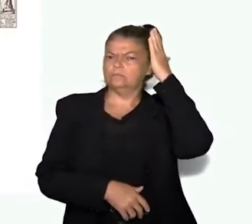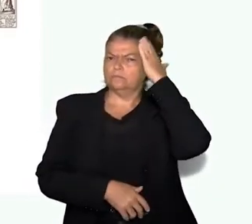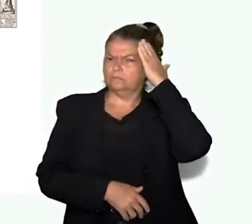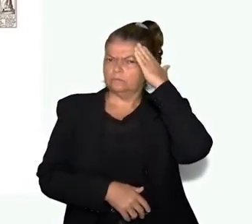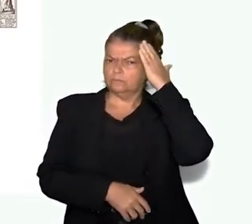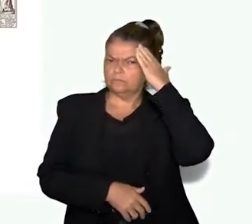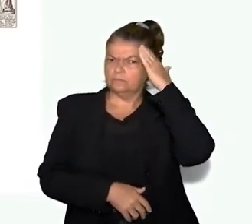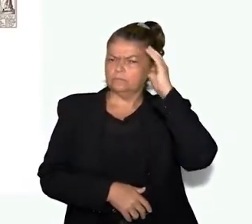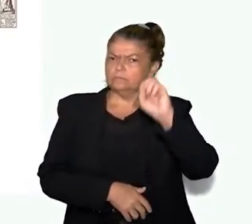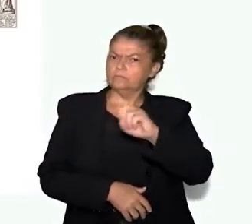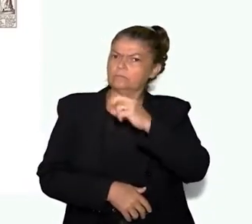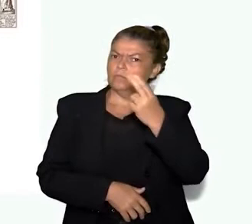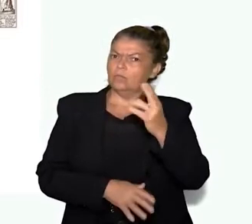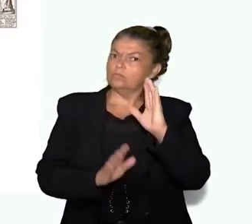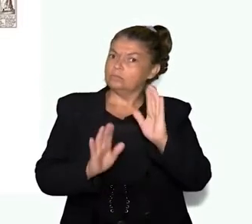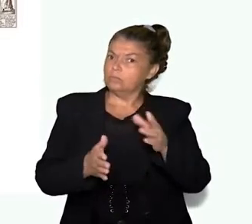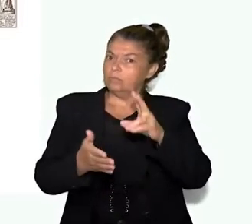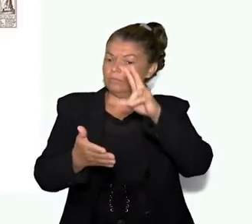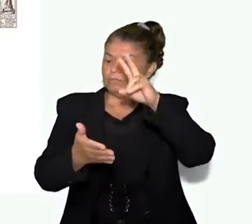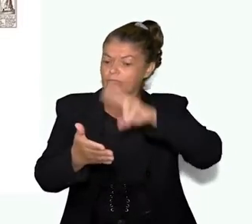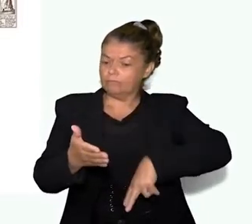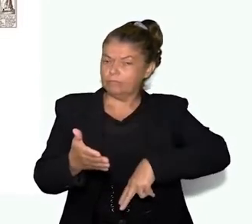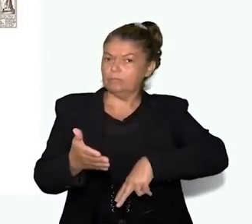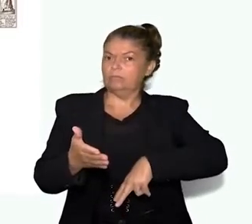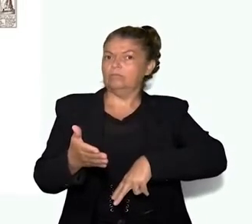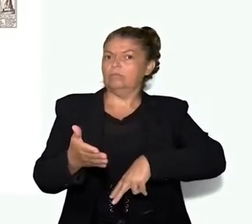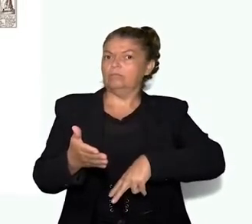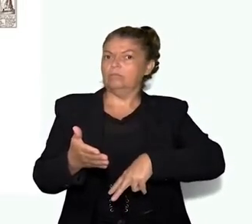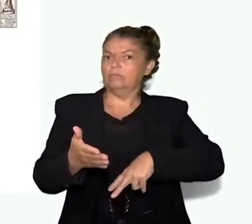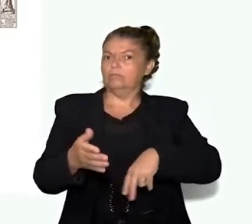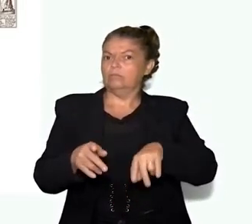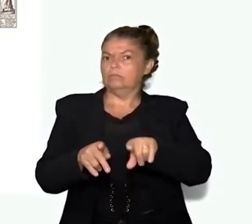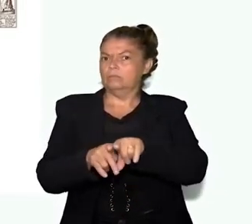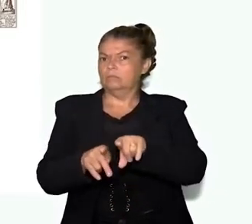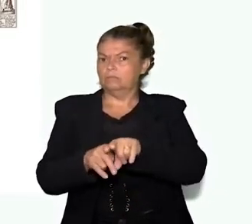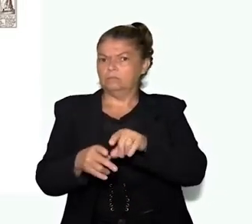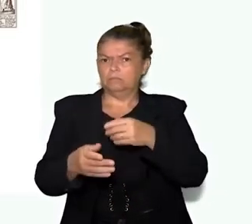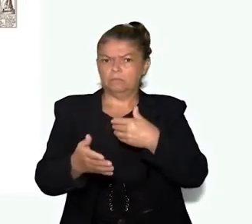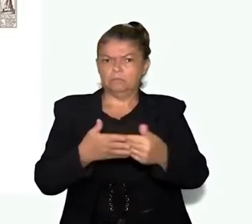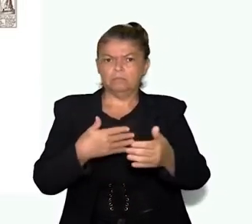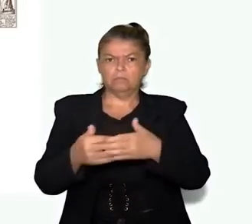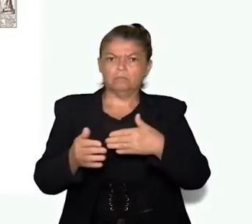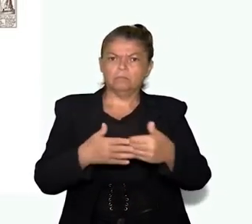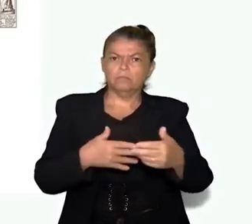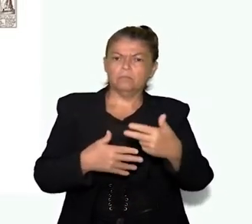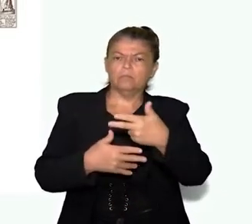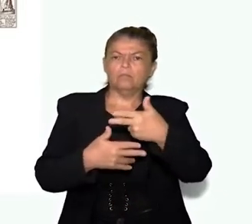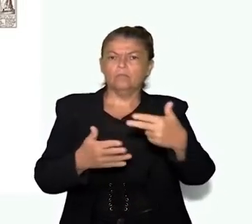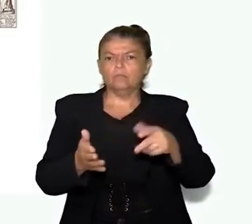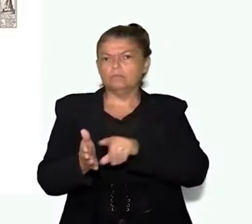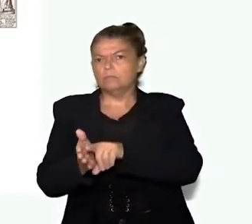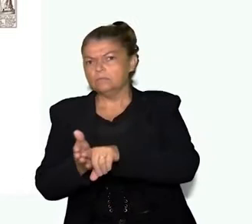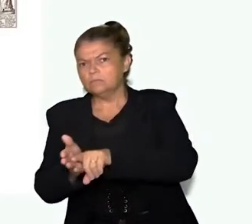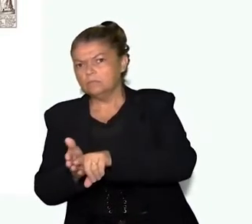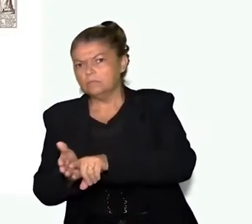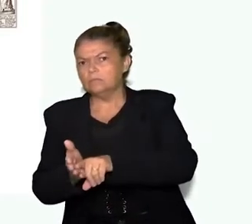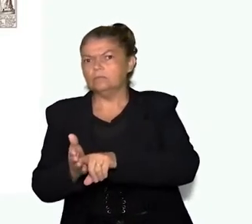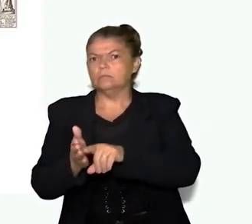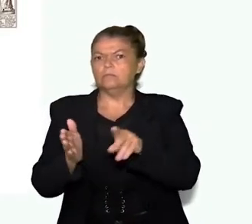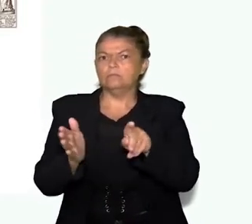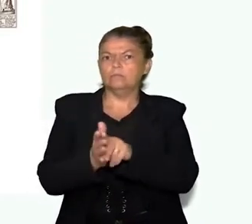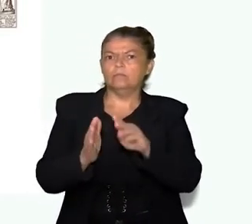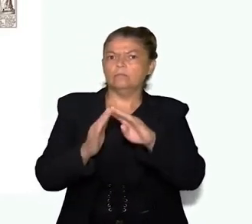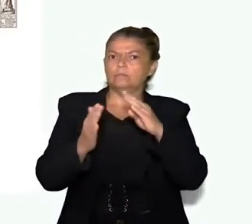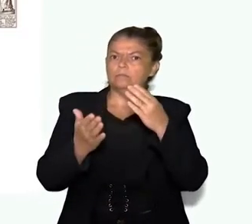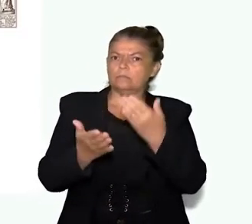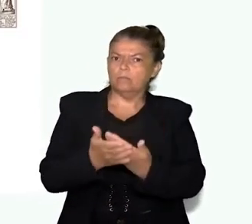Você provavelmente já viu ou usou um mapa em sua vida, seja para algum trabalho de escola ou achar